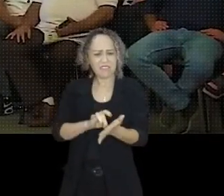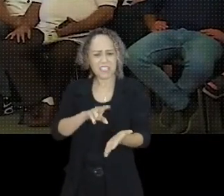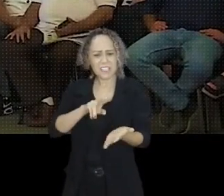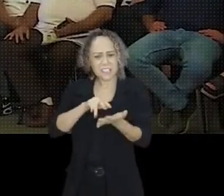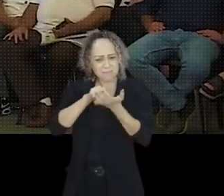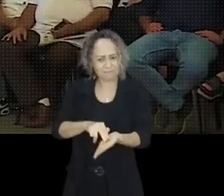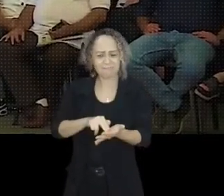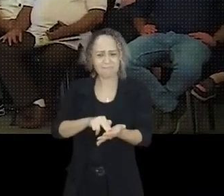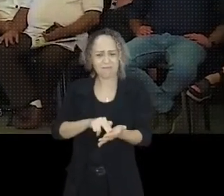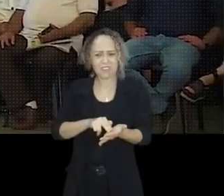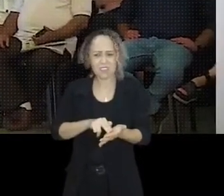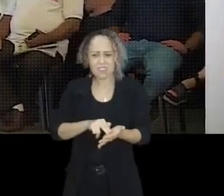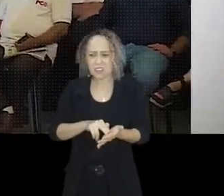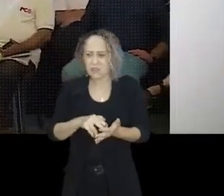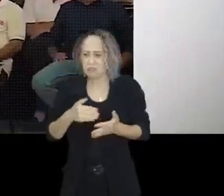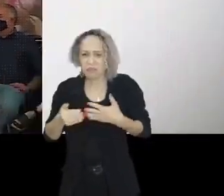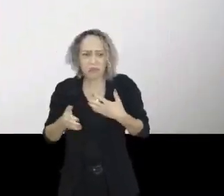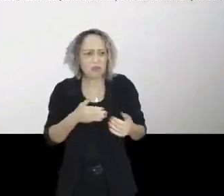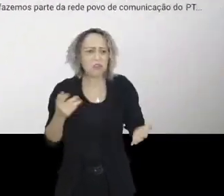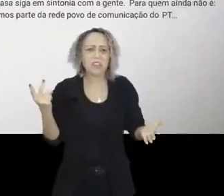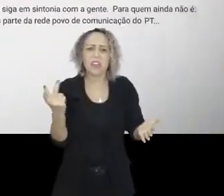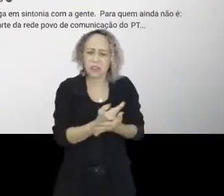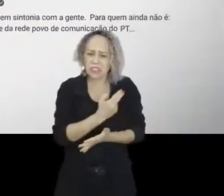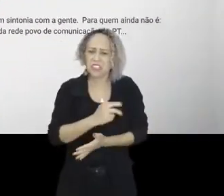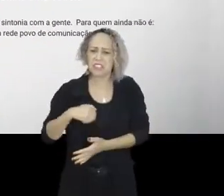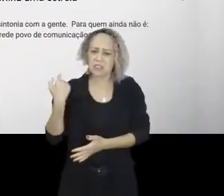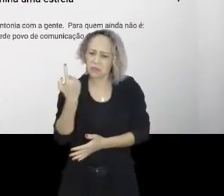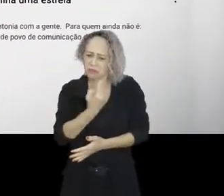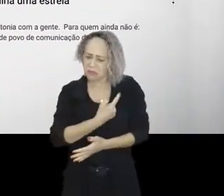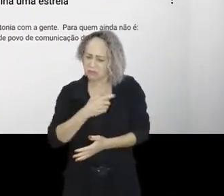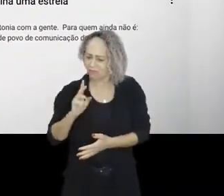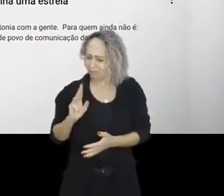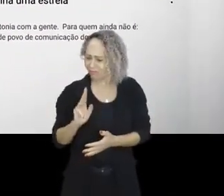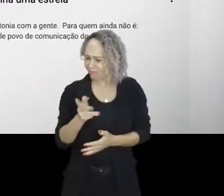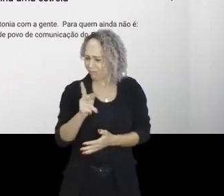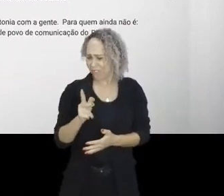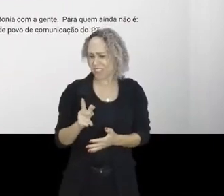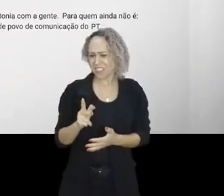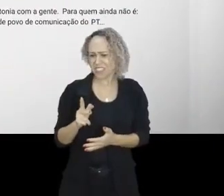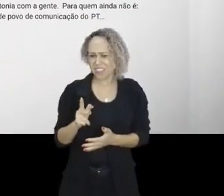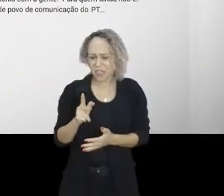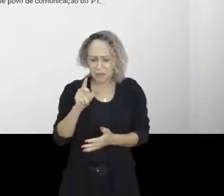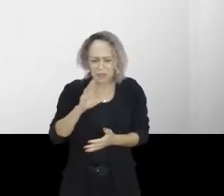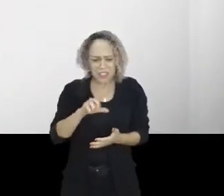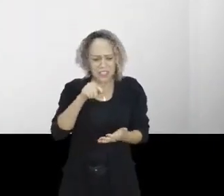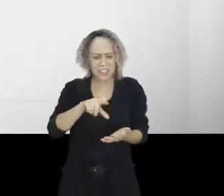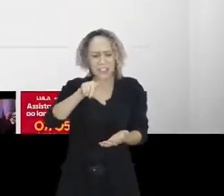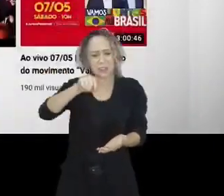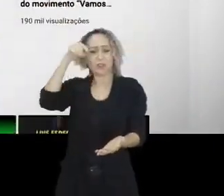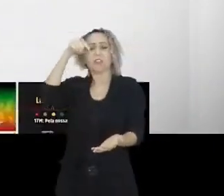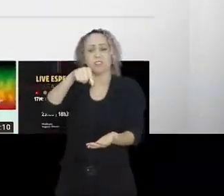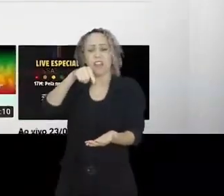Não importa a situação, a gente sempre toma partido da verdade.